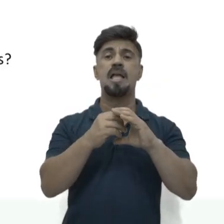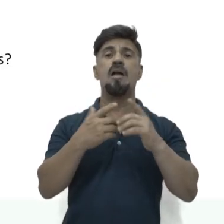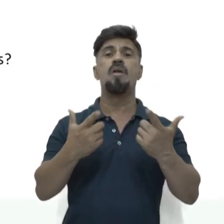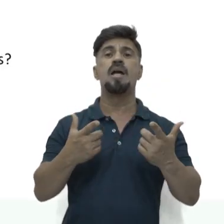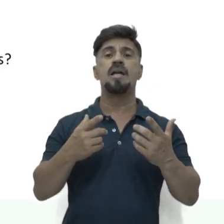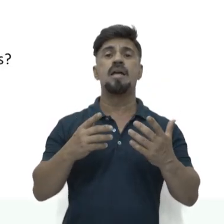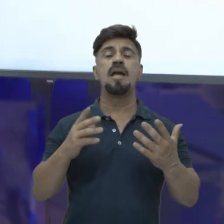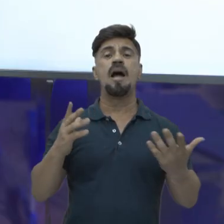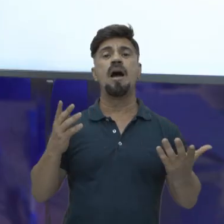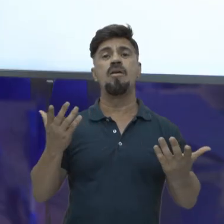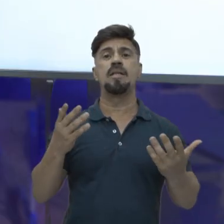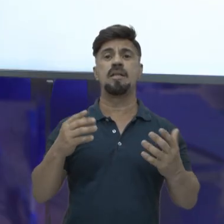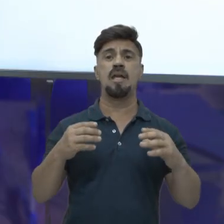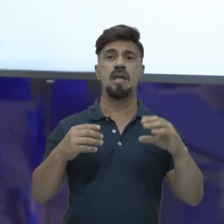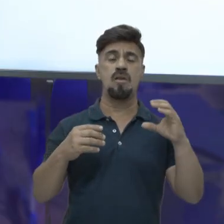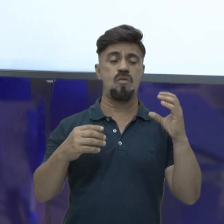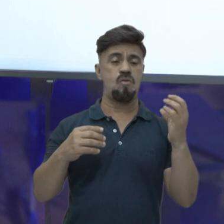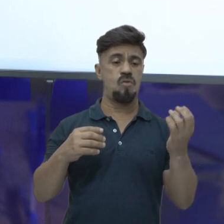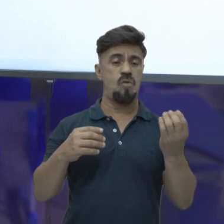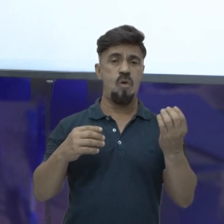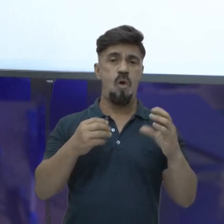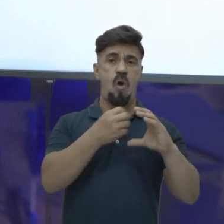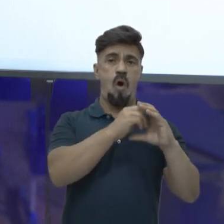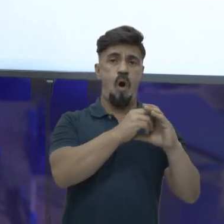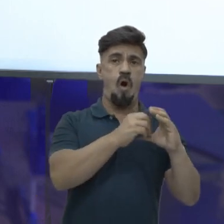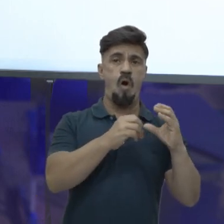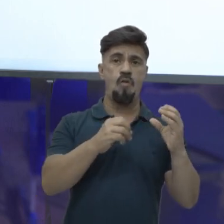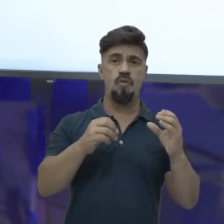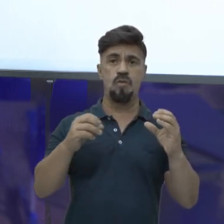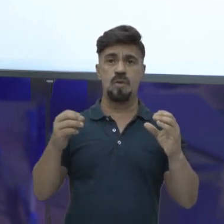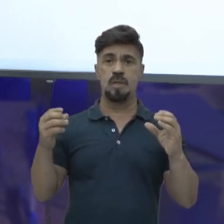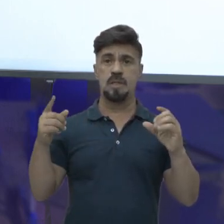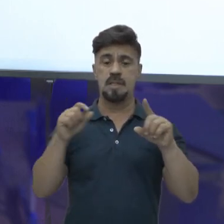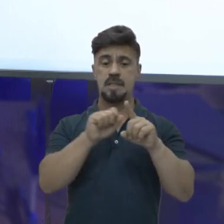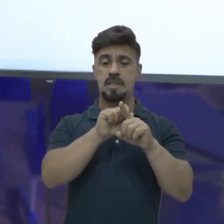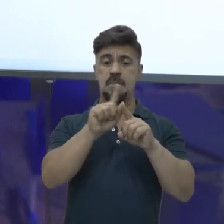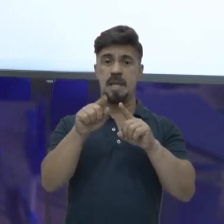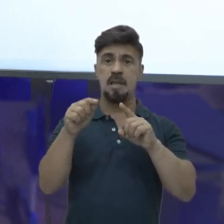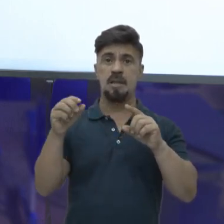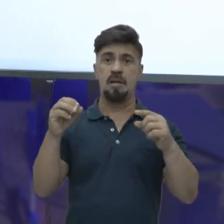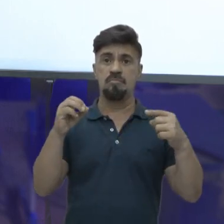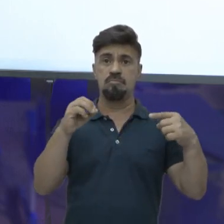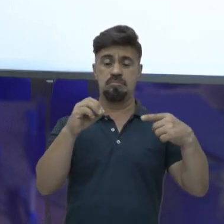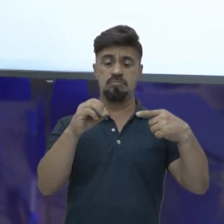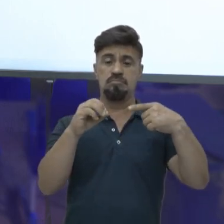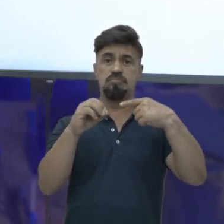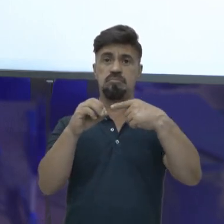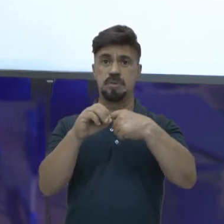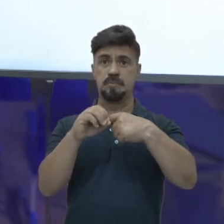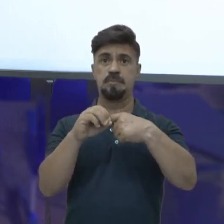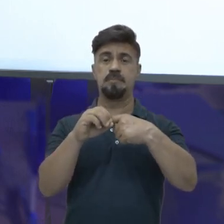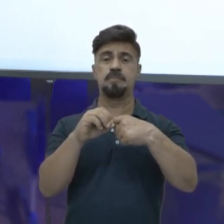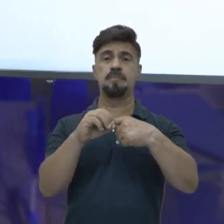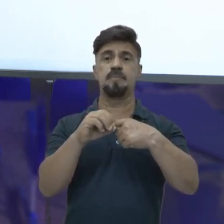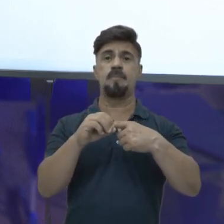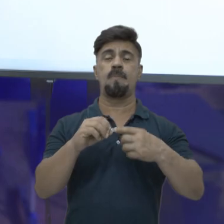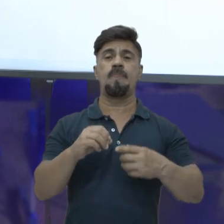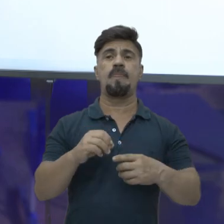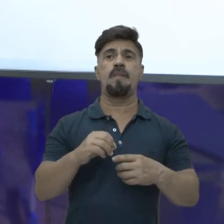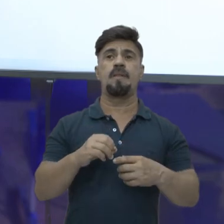inicialmente com a fecundação? Então, eu tenho o óvulo, tenho o espermatozoide. Quando eles se juntam, eles formam o zigoto, ok?